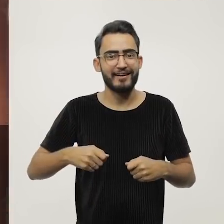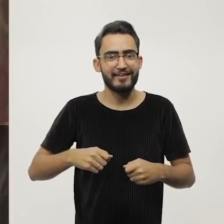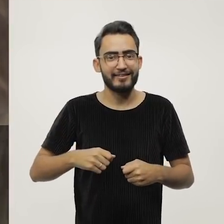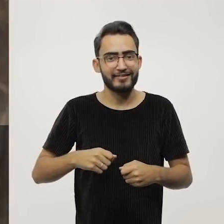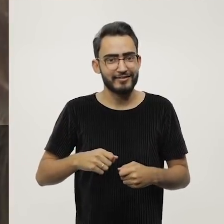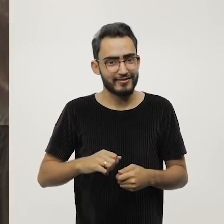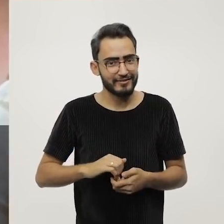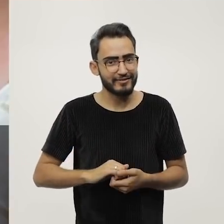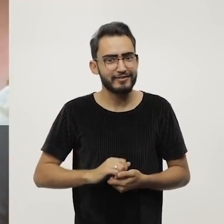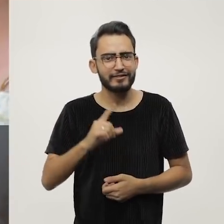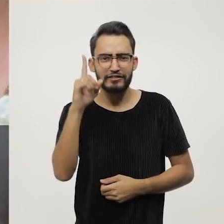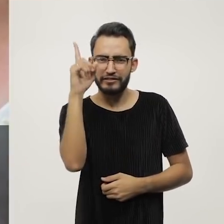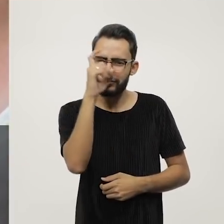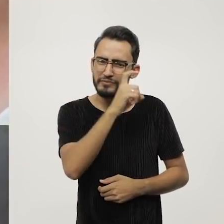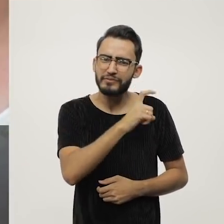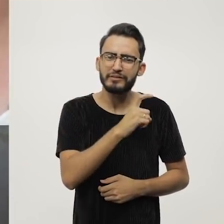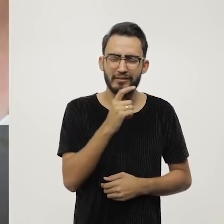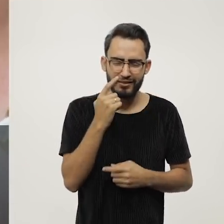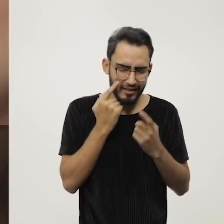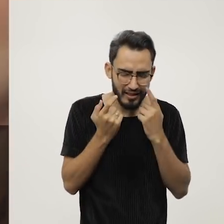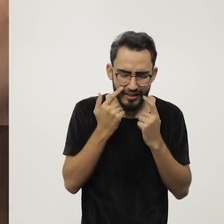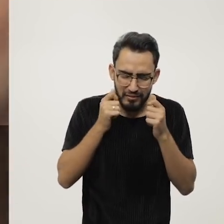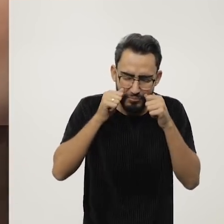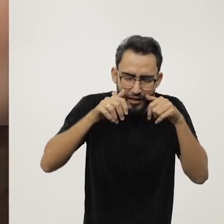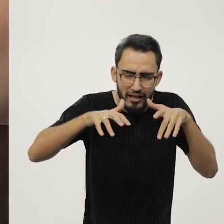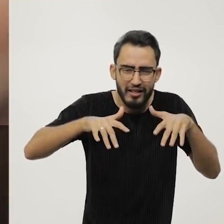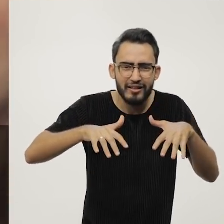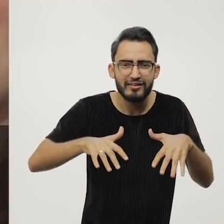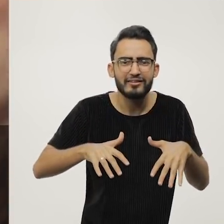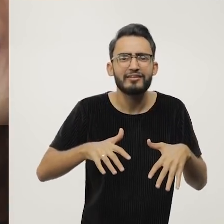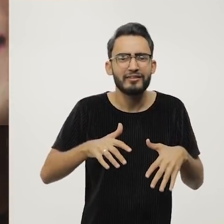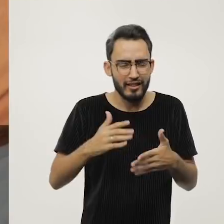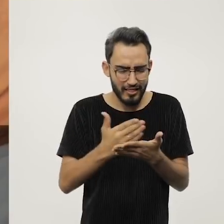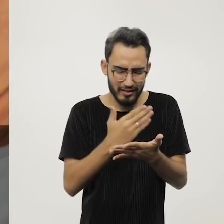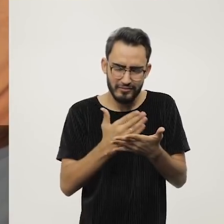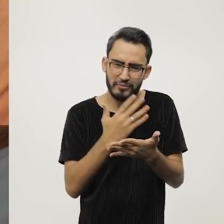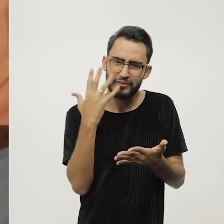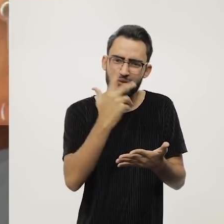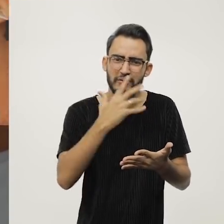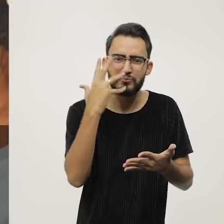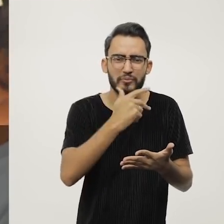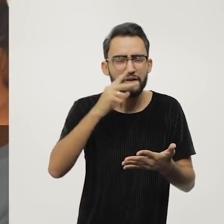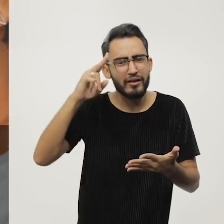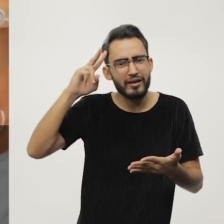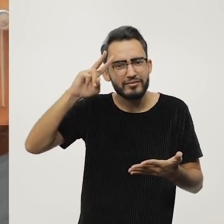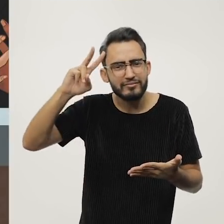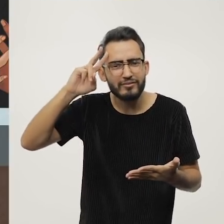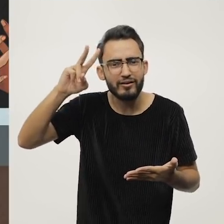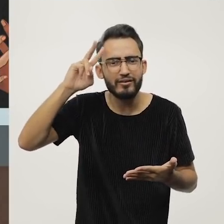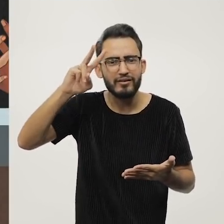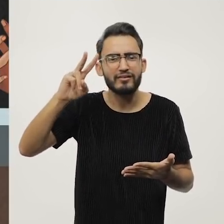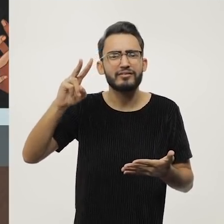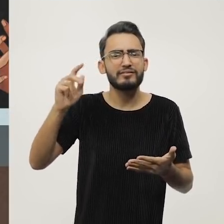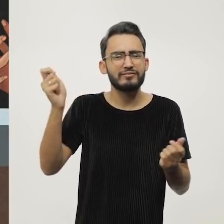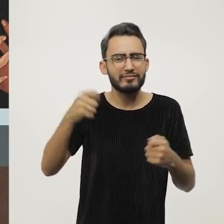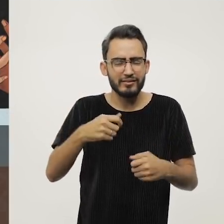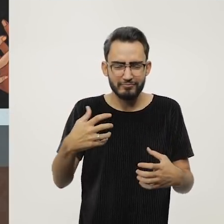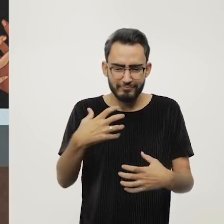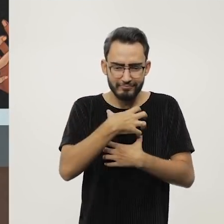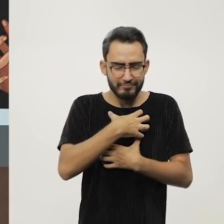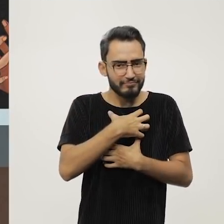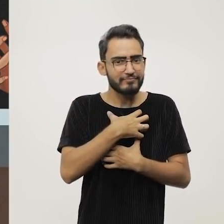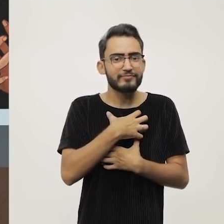É muito difícil não chorar depois de ver um livro tão lindo, né? Assim, uma história que me representou muito.